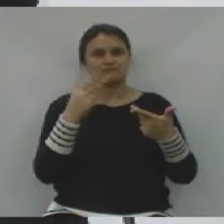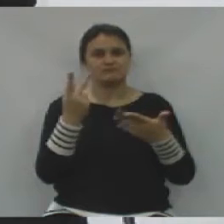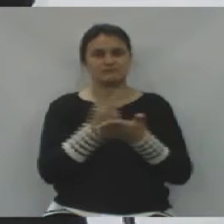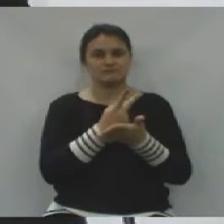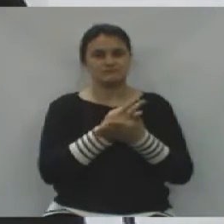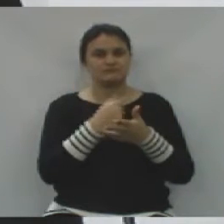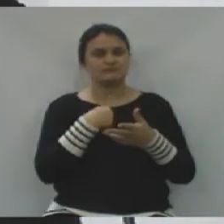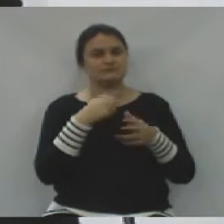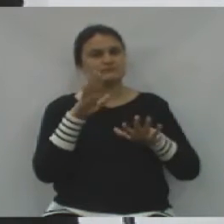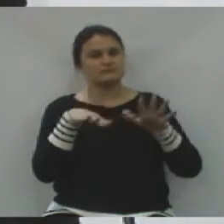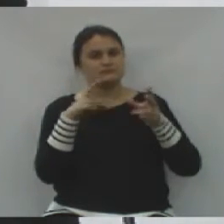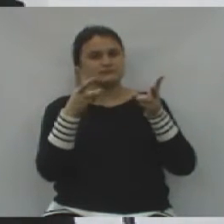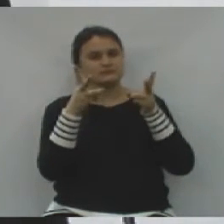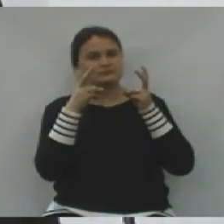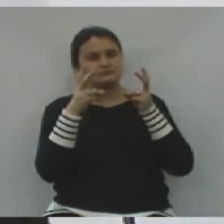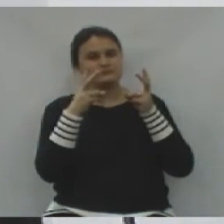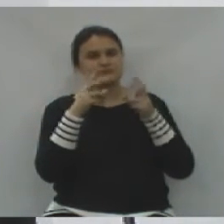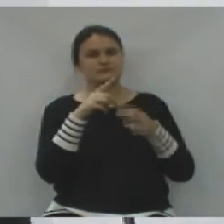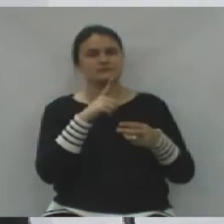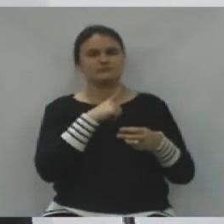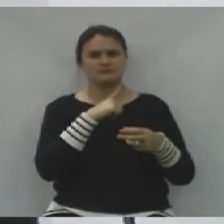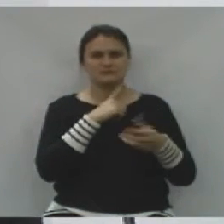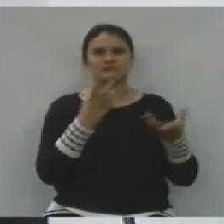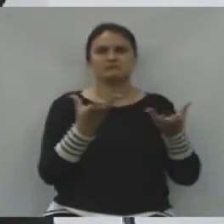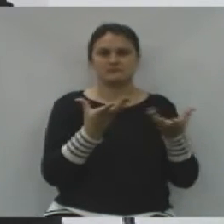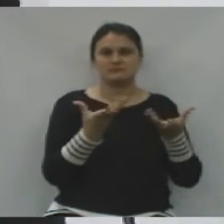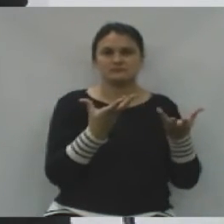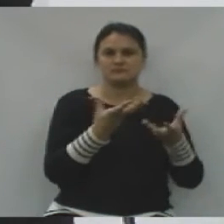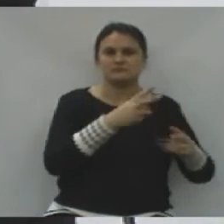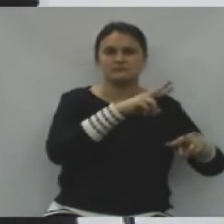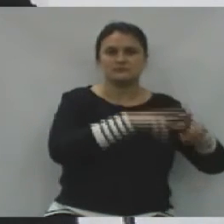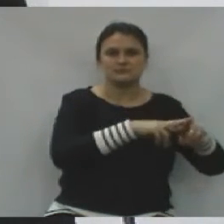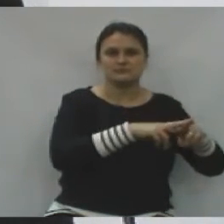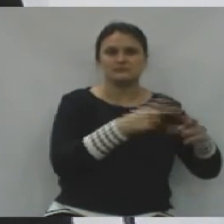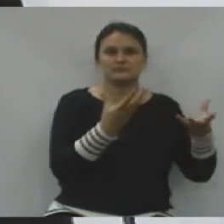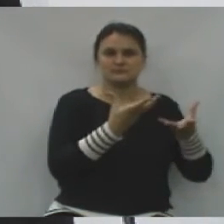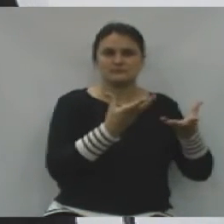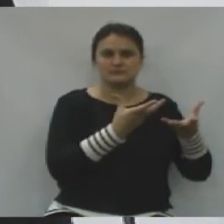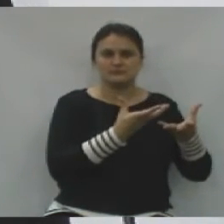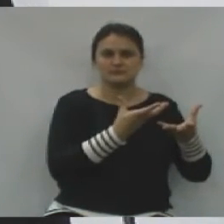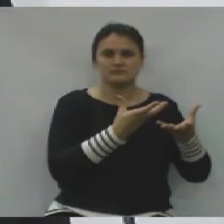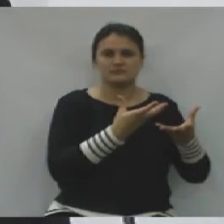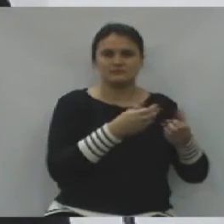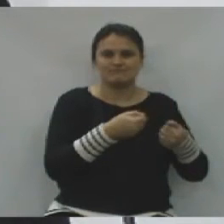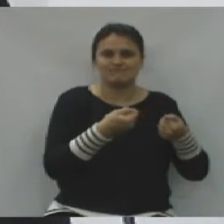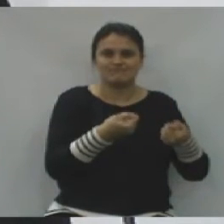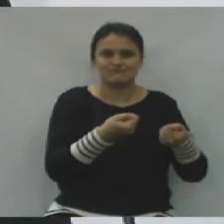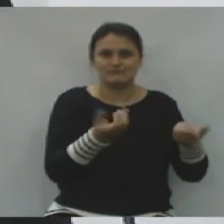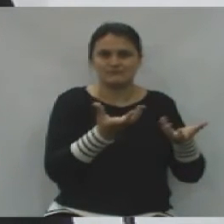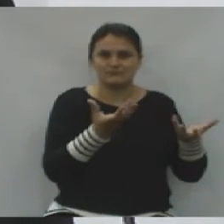observava, às vezes, os pareceres de quem defende a ideia de forma muito forte,